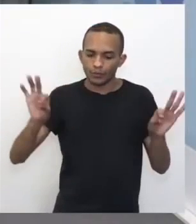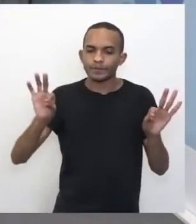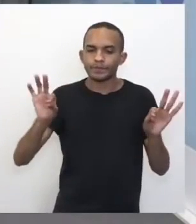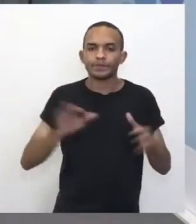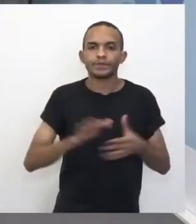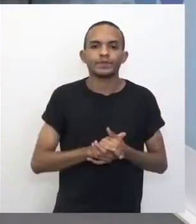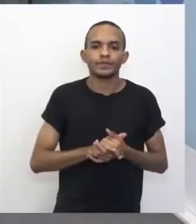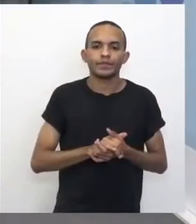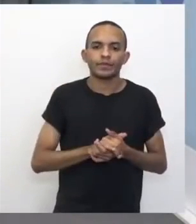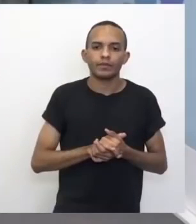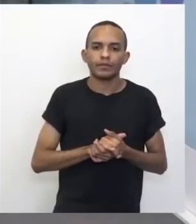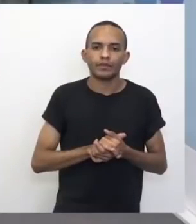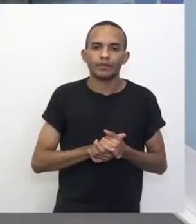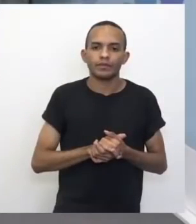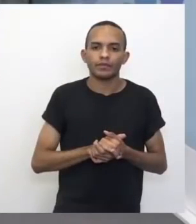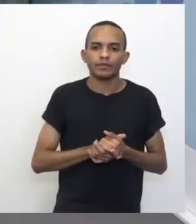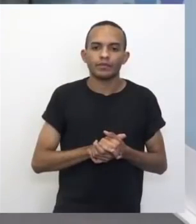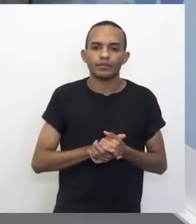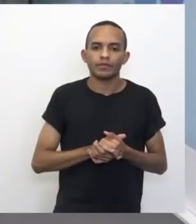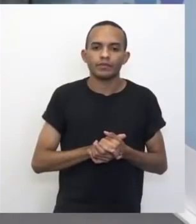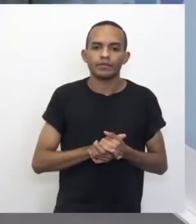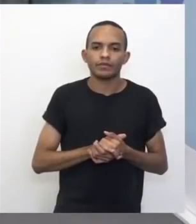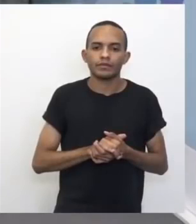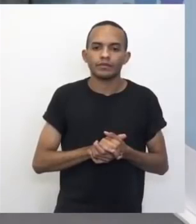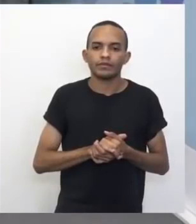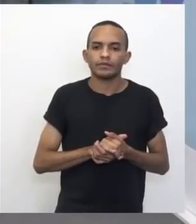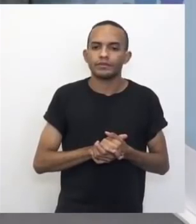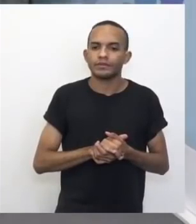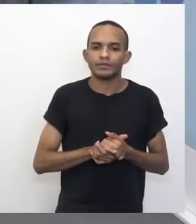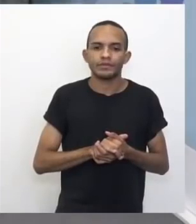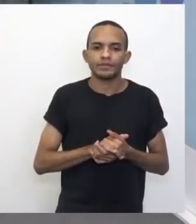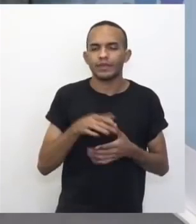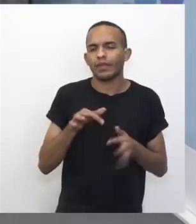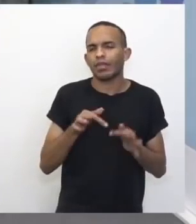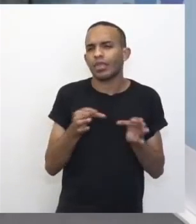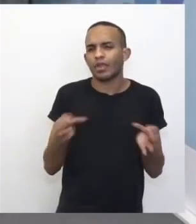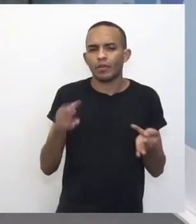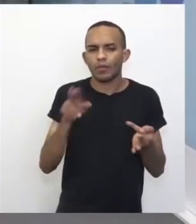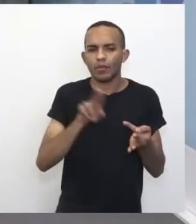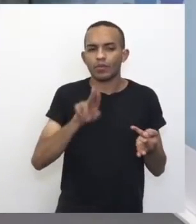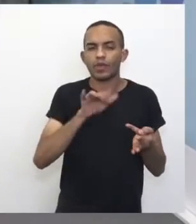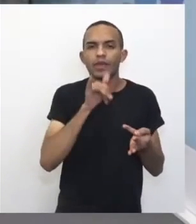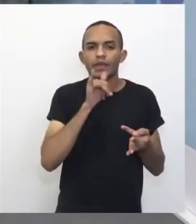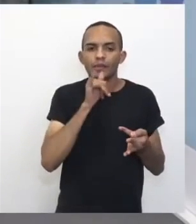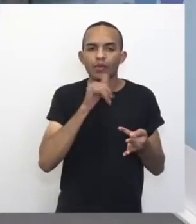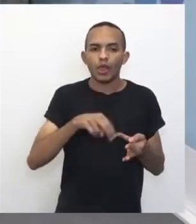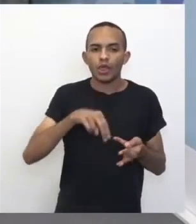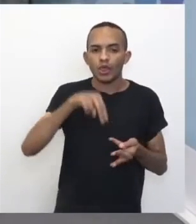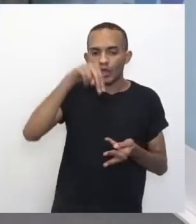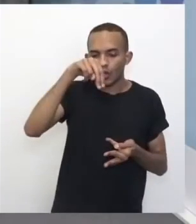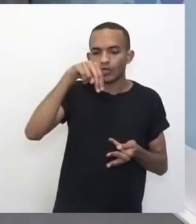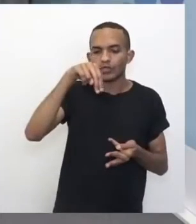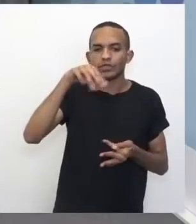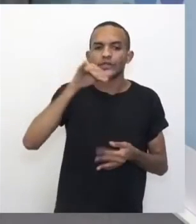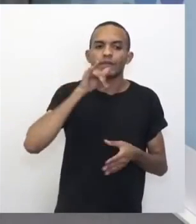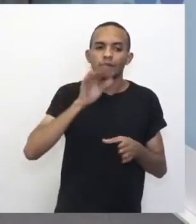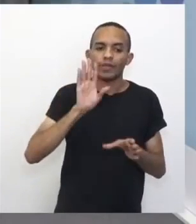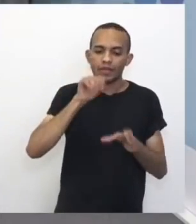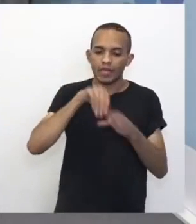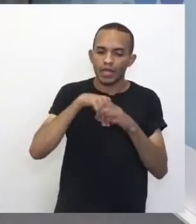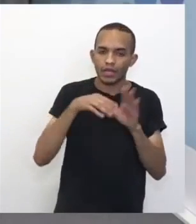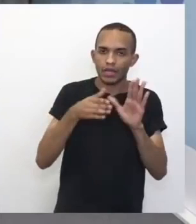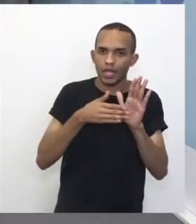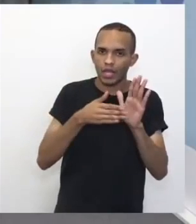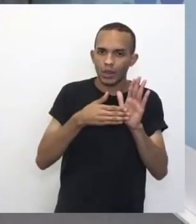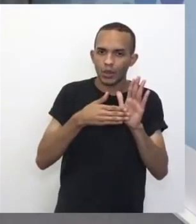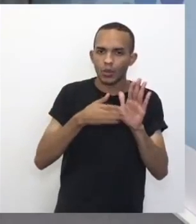Então, você vem aqui. Durex aqui, caminho mais simples, né? No caso, a face norte vai ficar pelo lado de dentro mesmo ou pelo